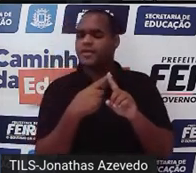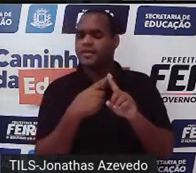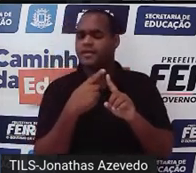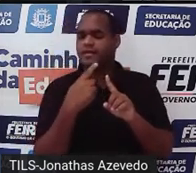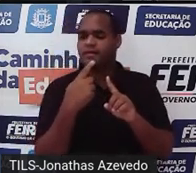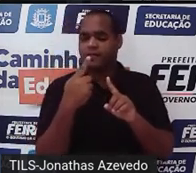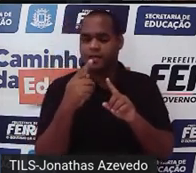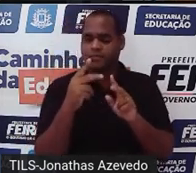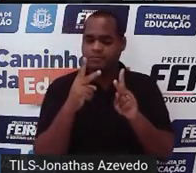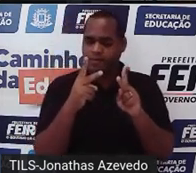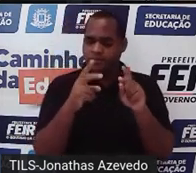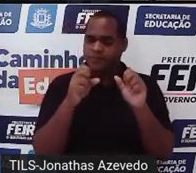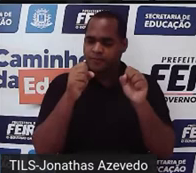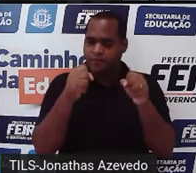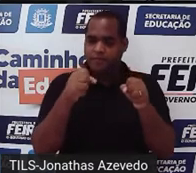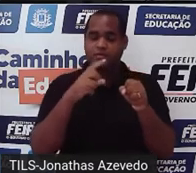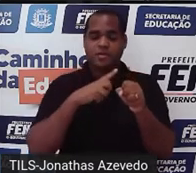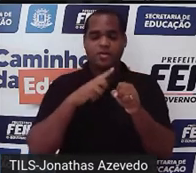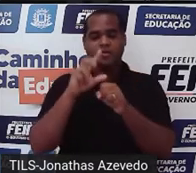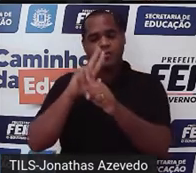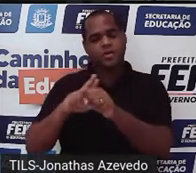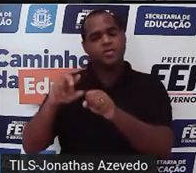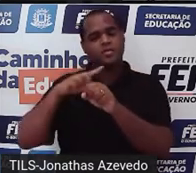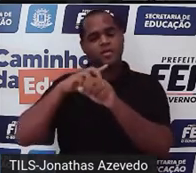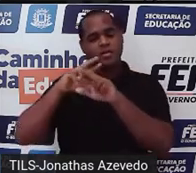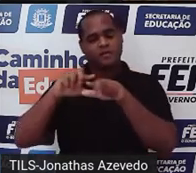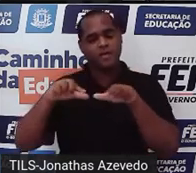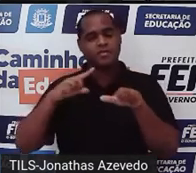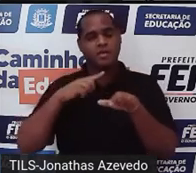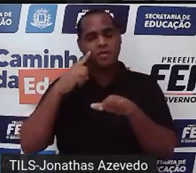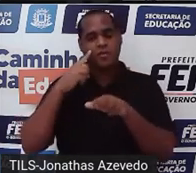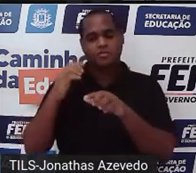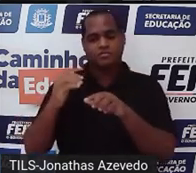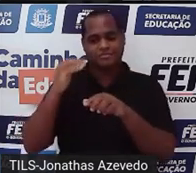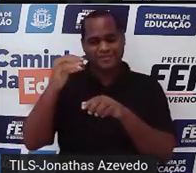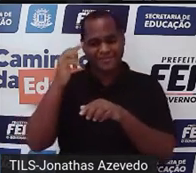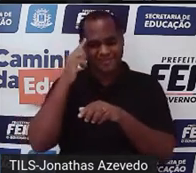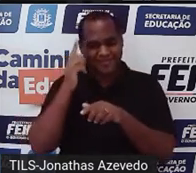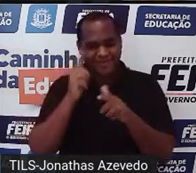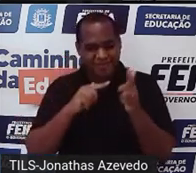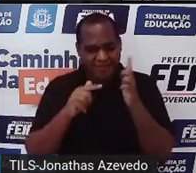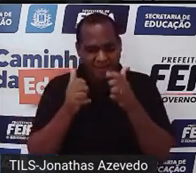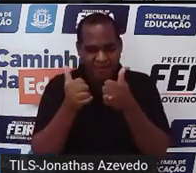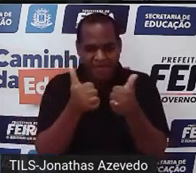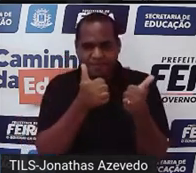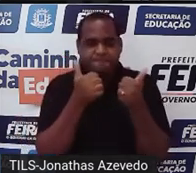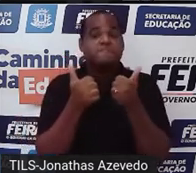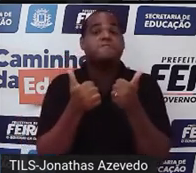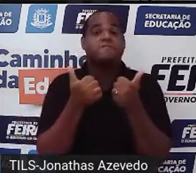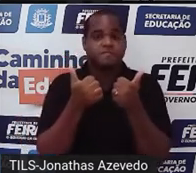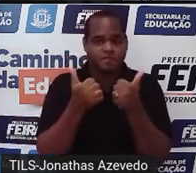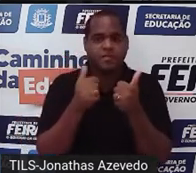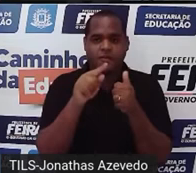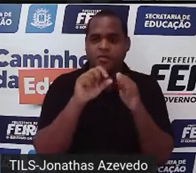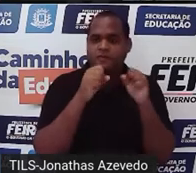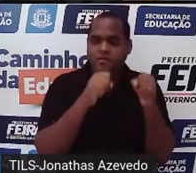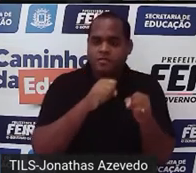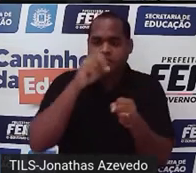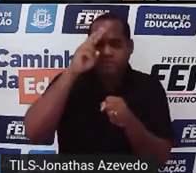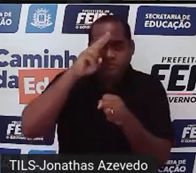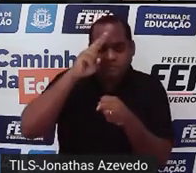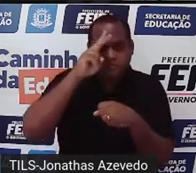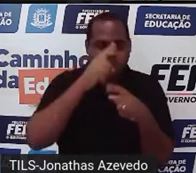vai continuar usando as coisas que a gente já viu nas outras aulas, nessa aula aqui tá bom? E aí você vai relembrando,